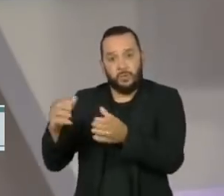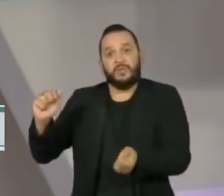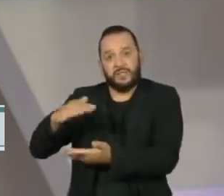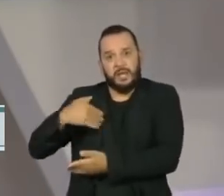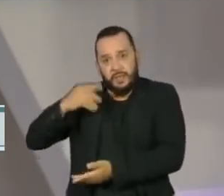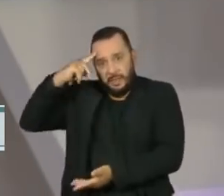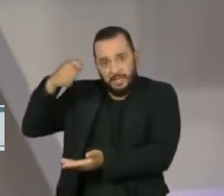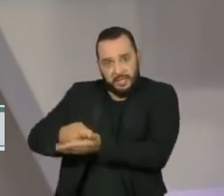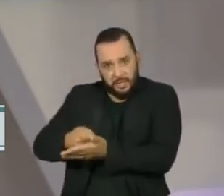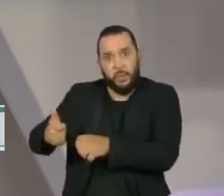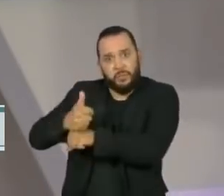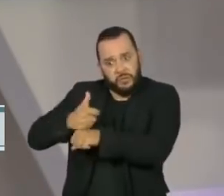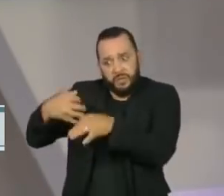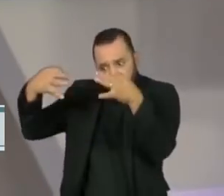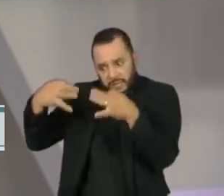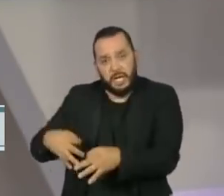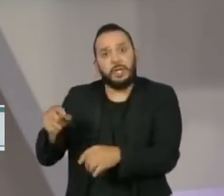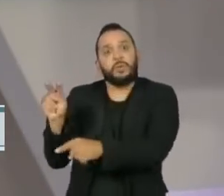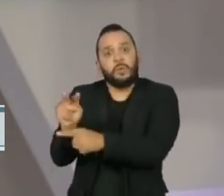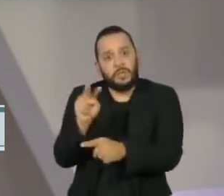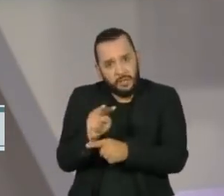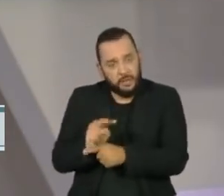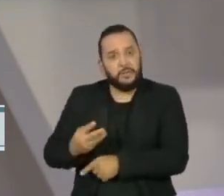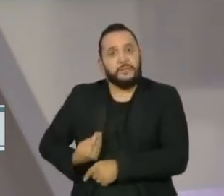agência e pela vida dos servidores. Associação dos da